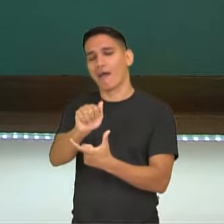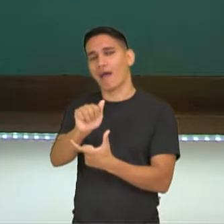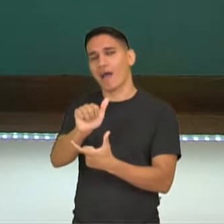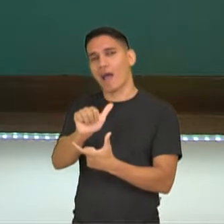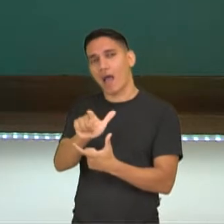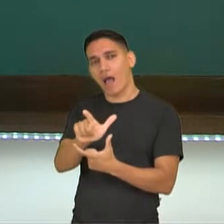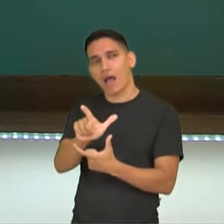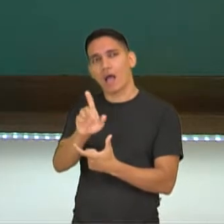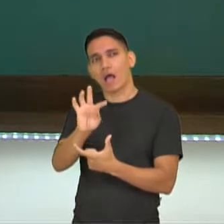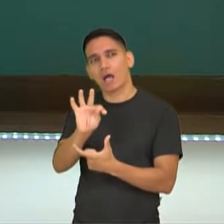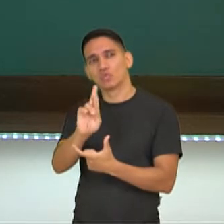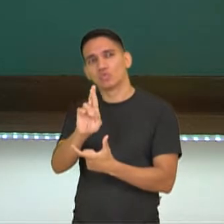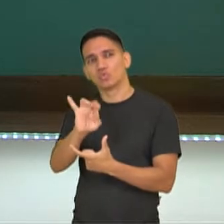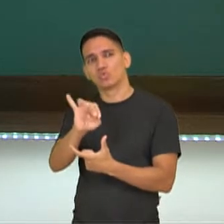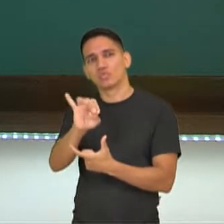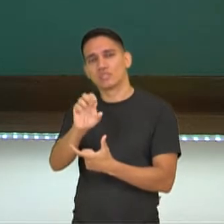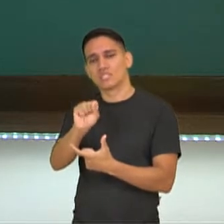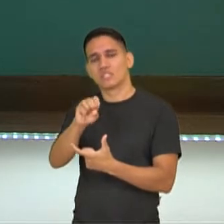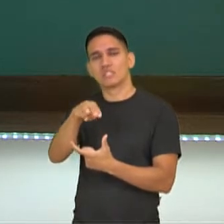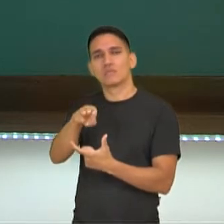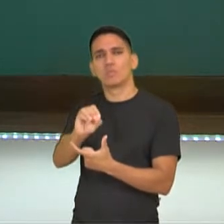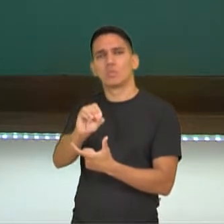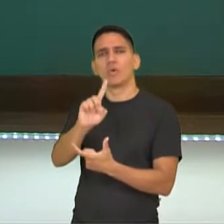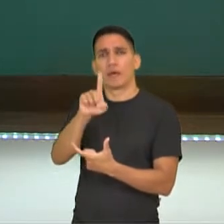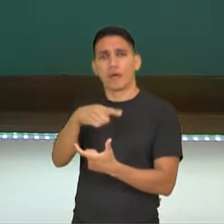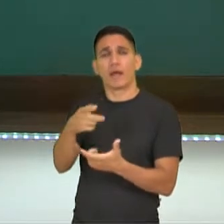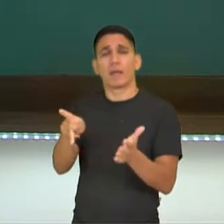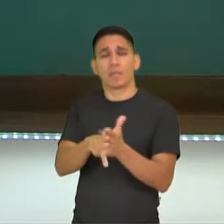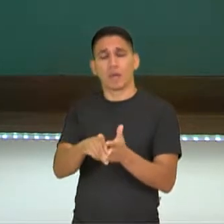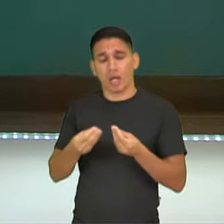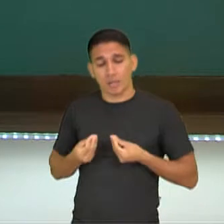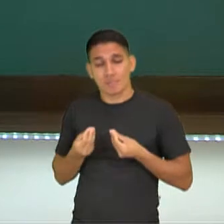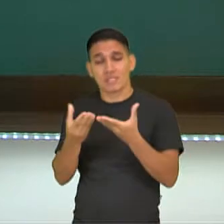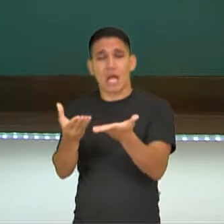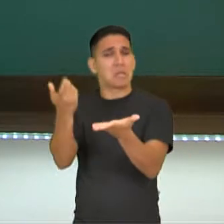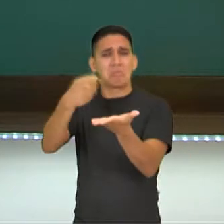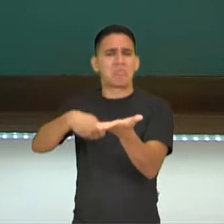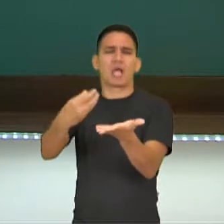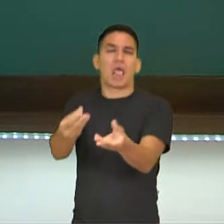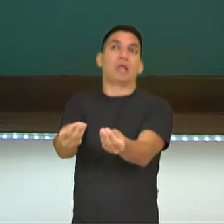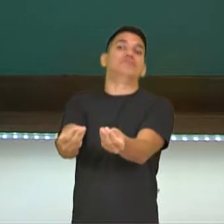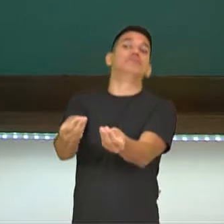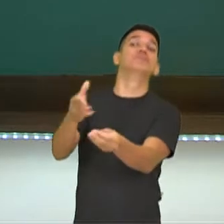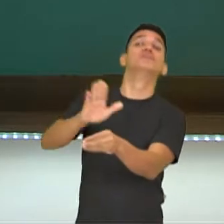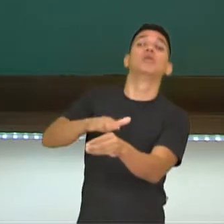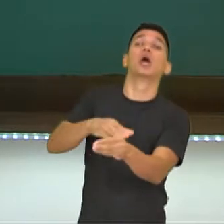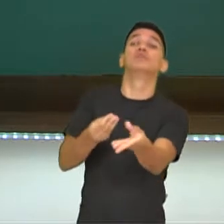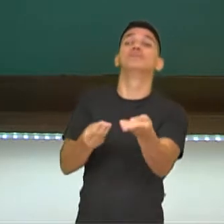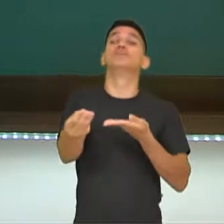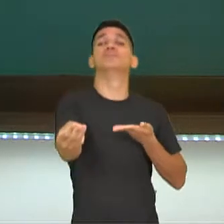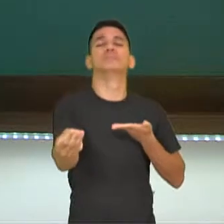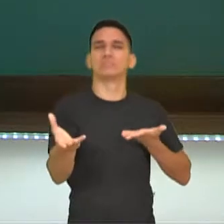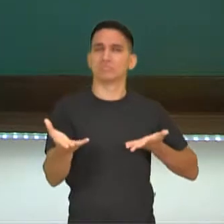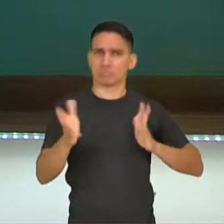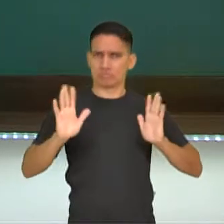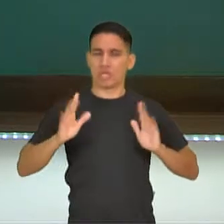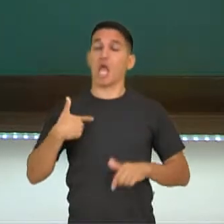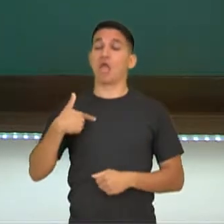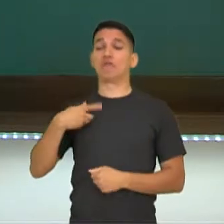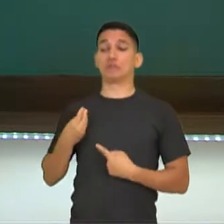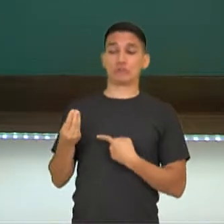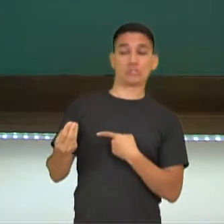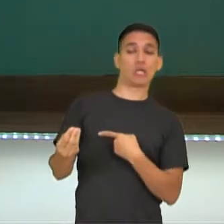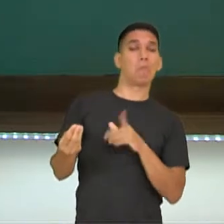Altruísmo. Dar sin nada a cambio. Altruísmo, dar sem receber nada, em troca, sem pensar, ah, eu vou dar isso porque eu vou receber.